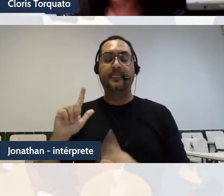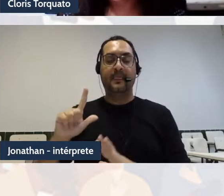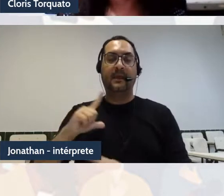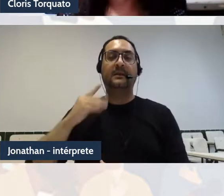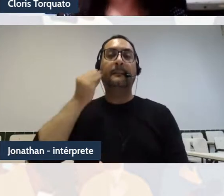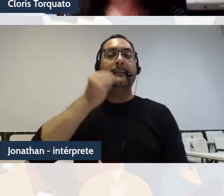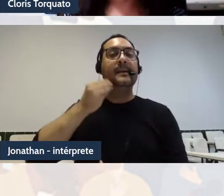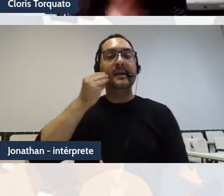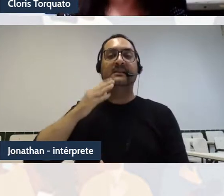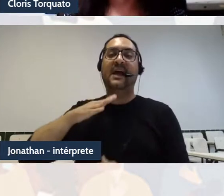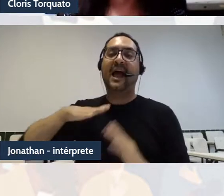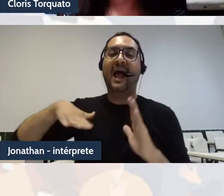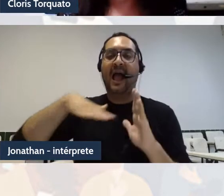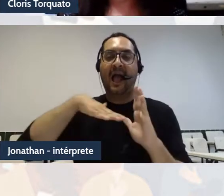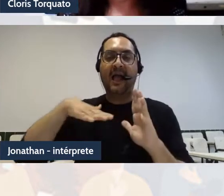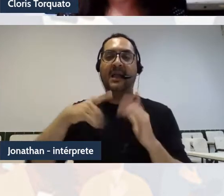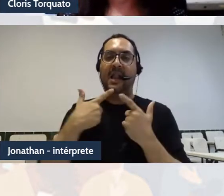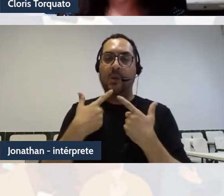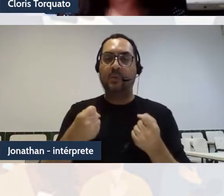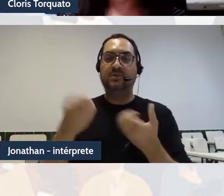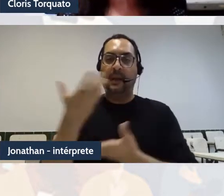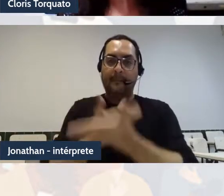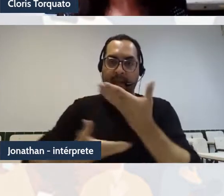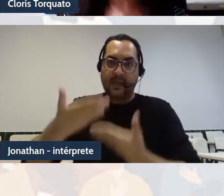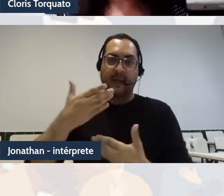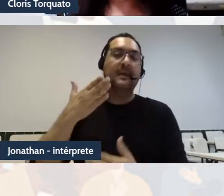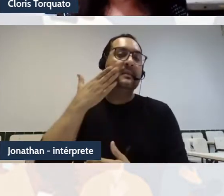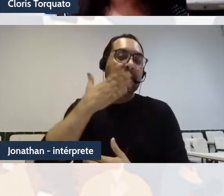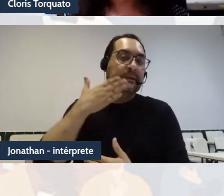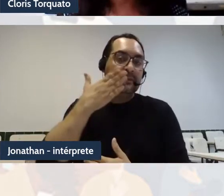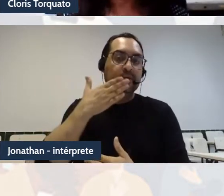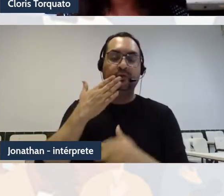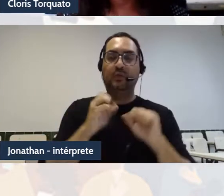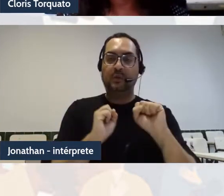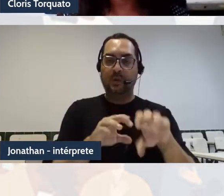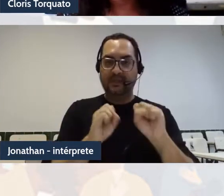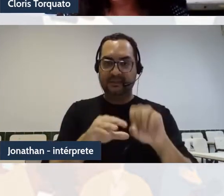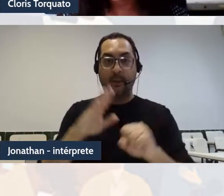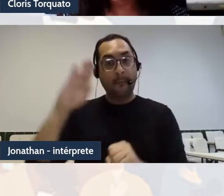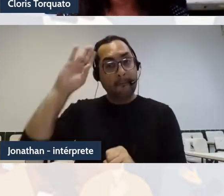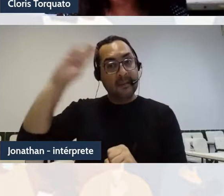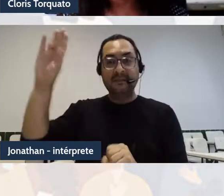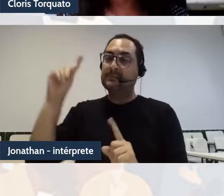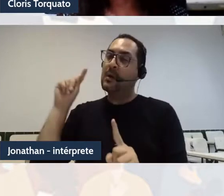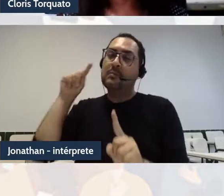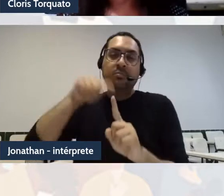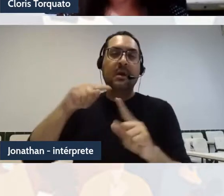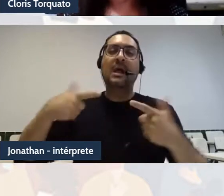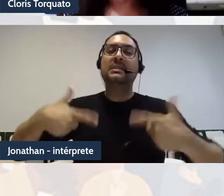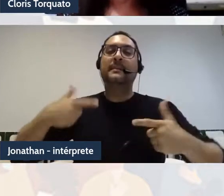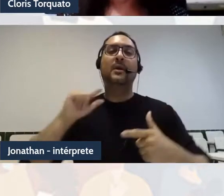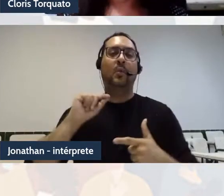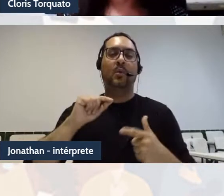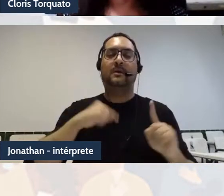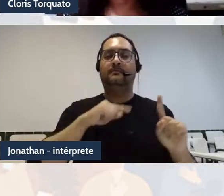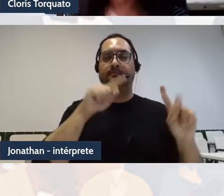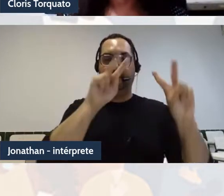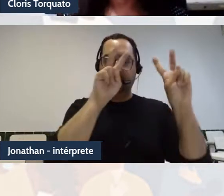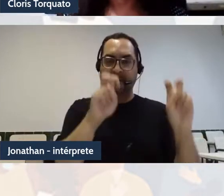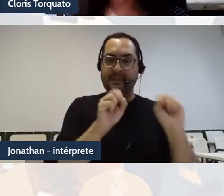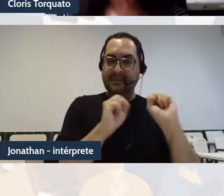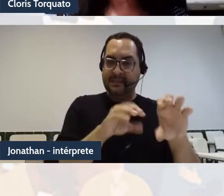de Linguística Aplicada, análise do discurso e educação, atuando principalmente nos seguintes temas, ensino e